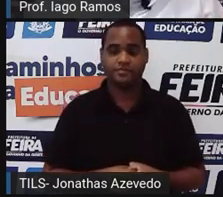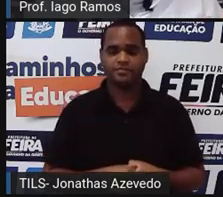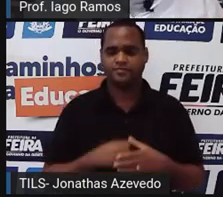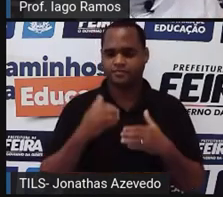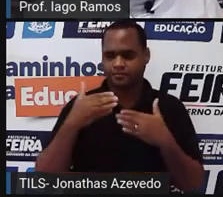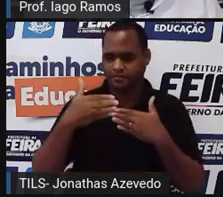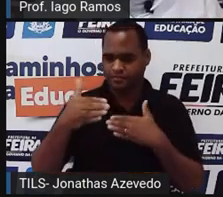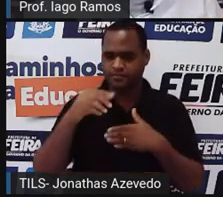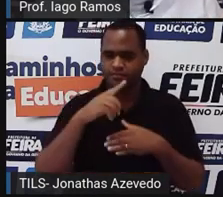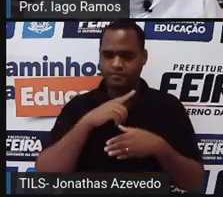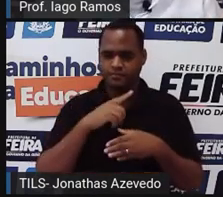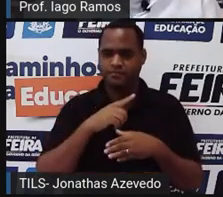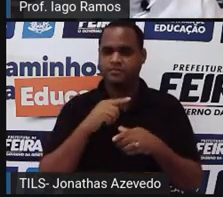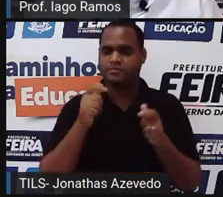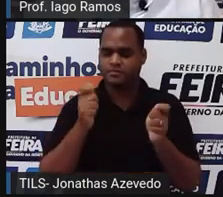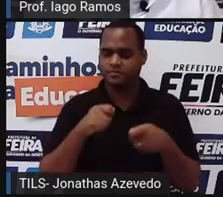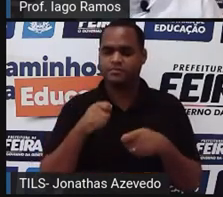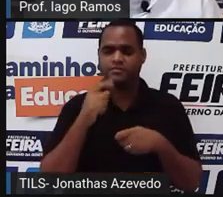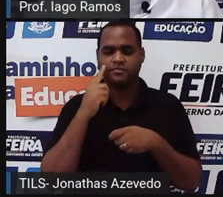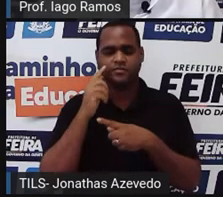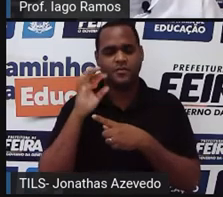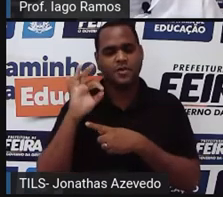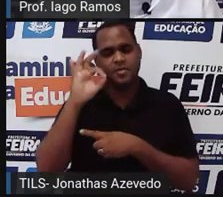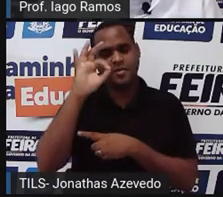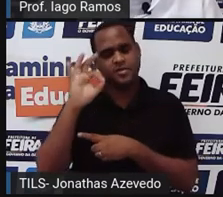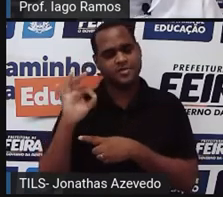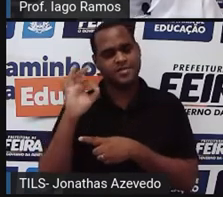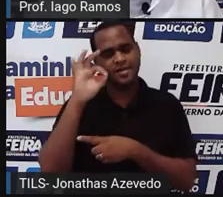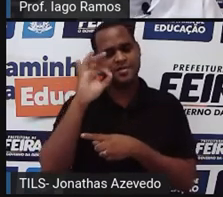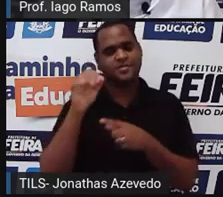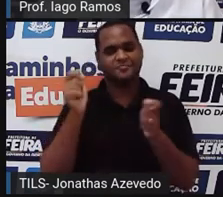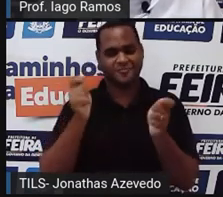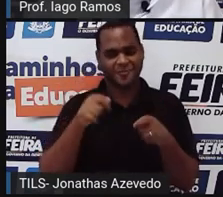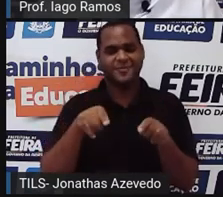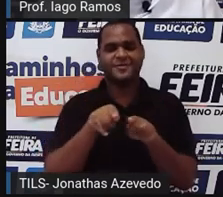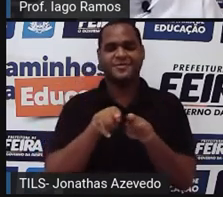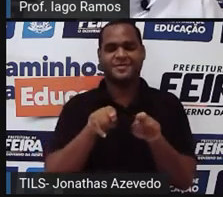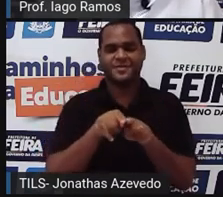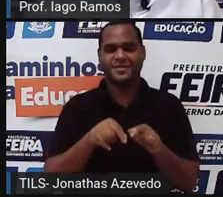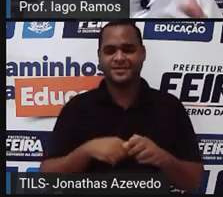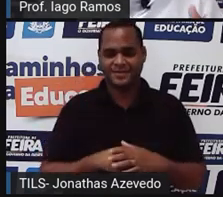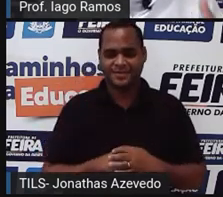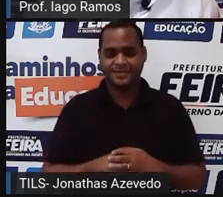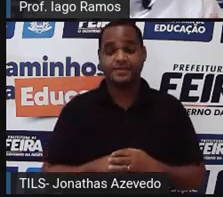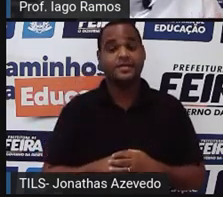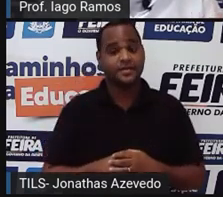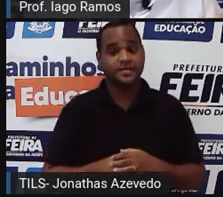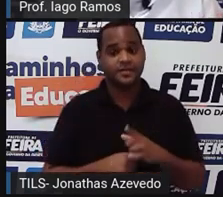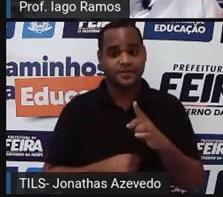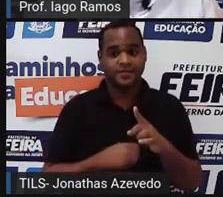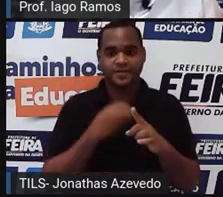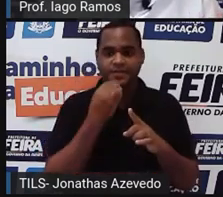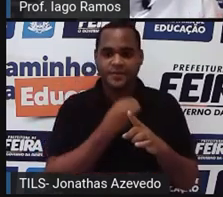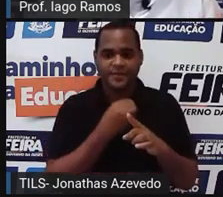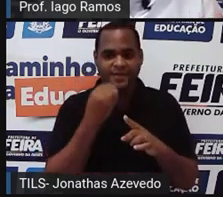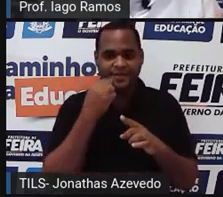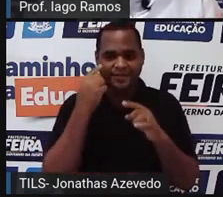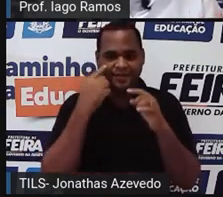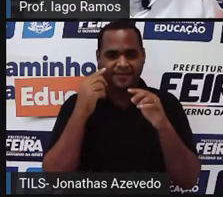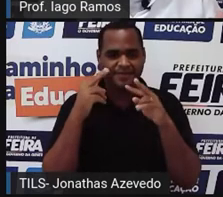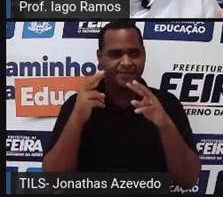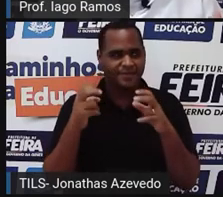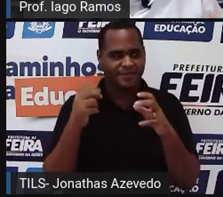a partir desse número decimal, a gente também pode fazer nascer uma porcentagem. Então, o aproveitamento daquele time ali,